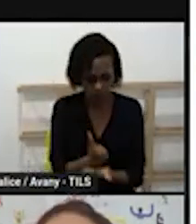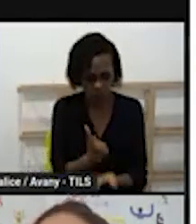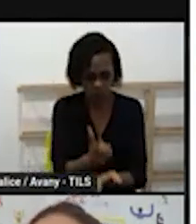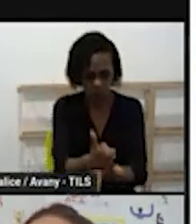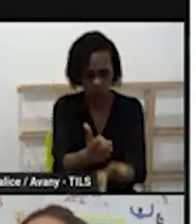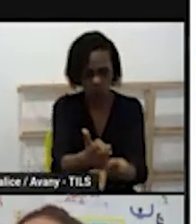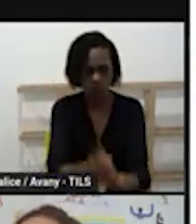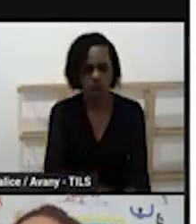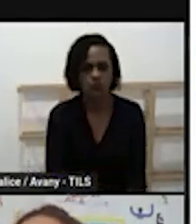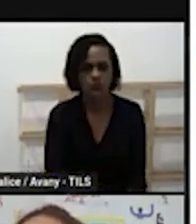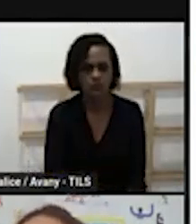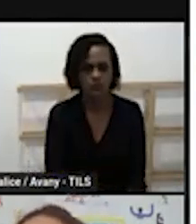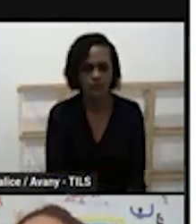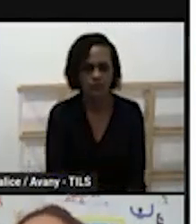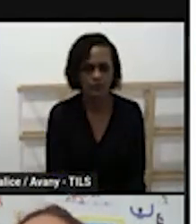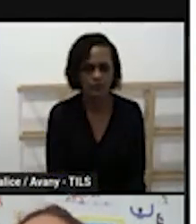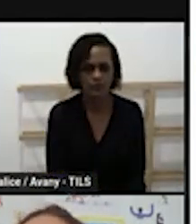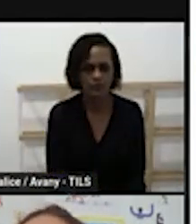2023